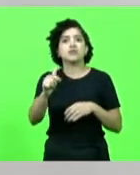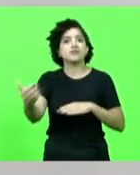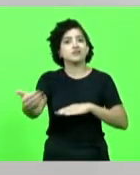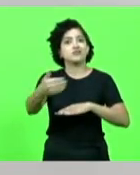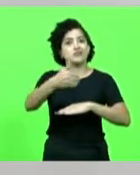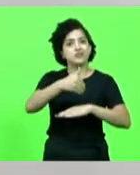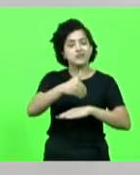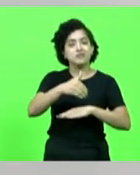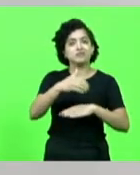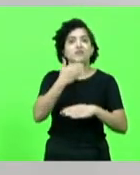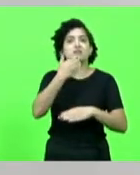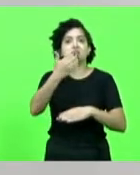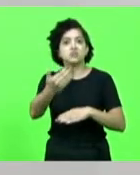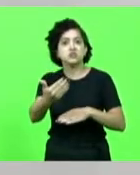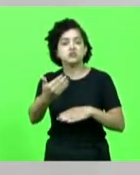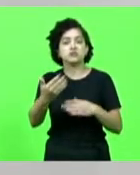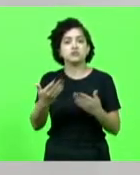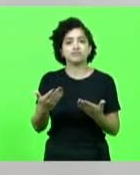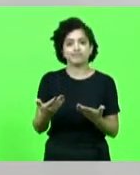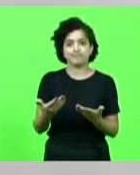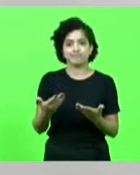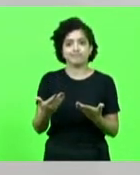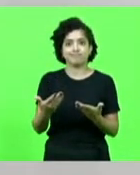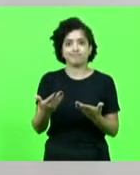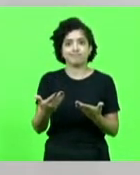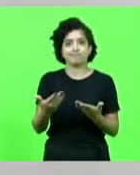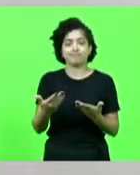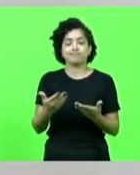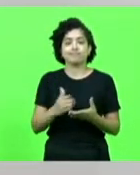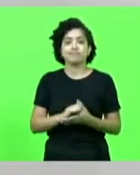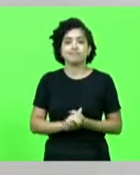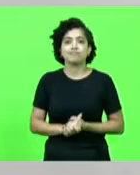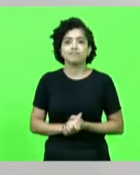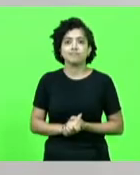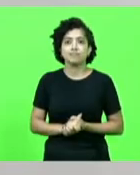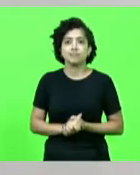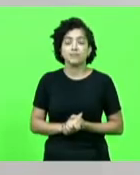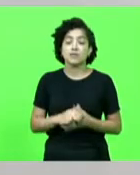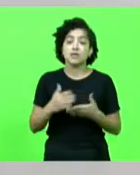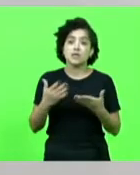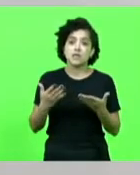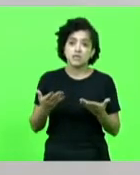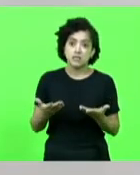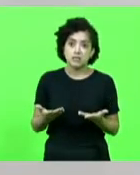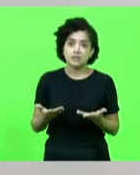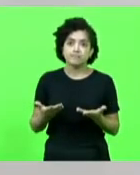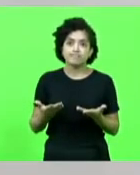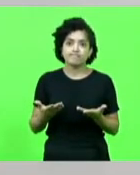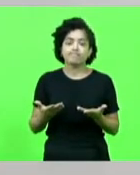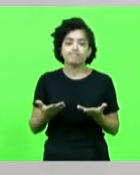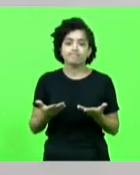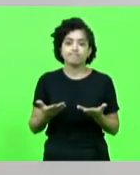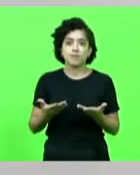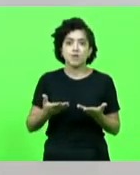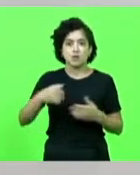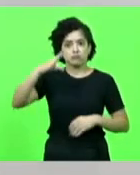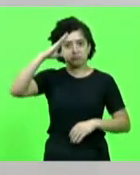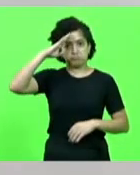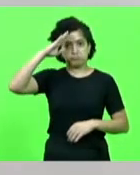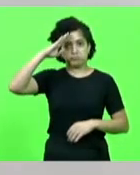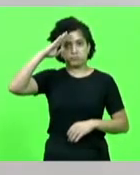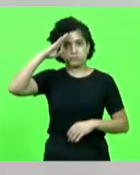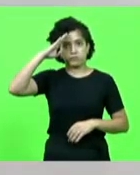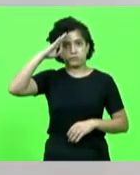Eles não tiveram o direito, que foram os militares, os